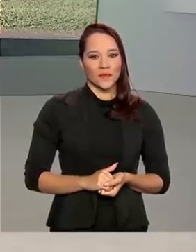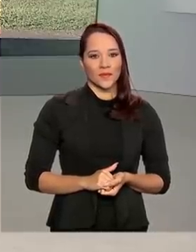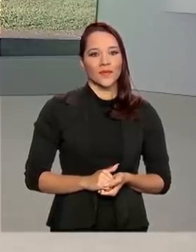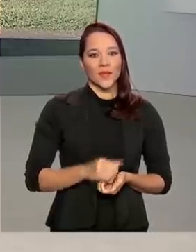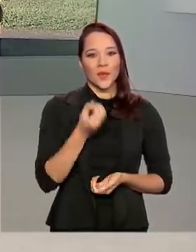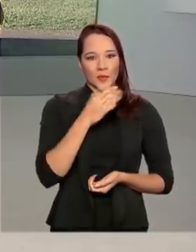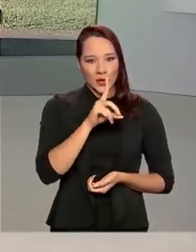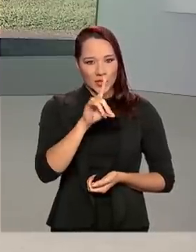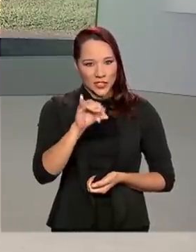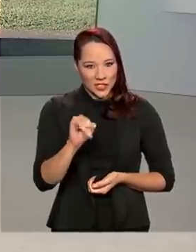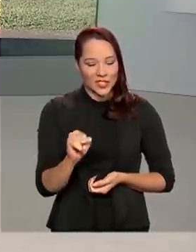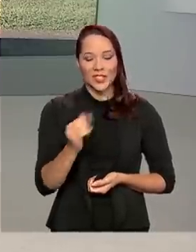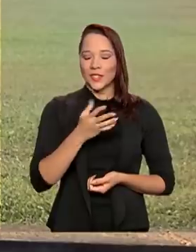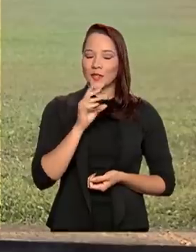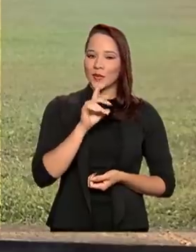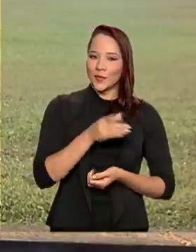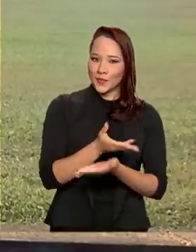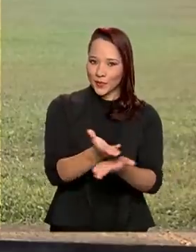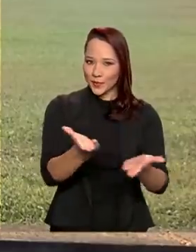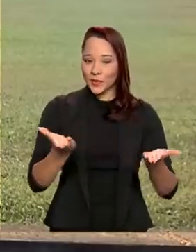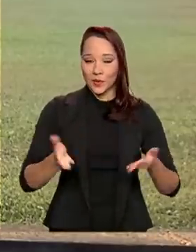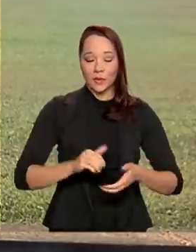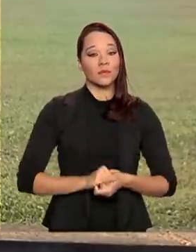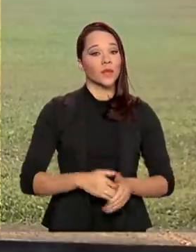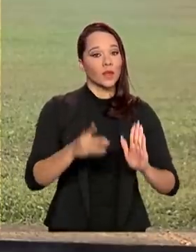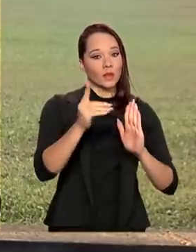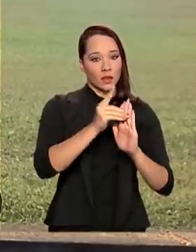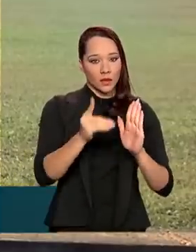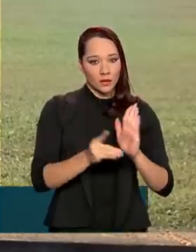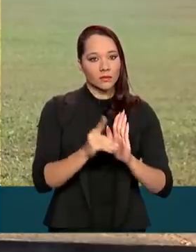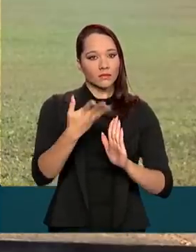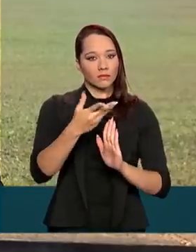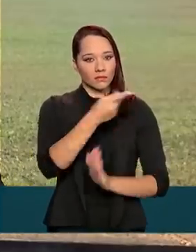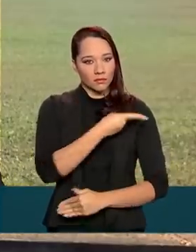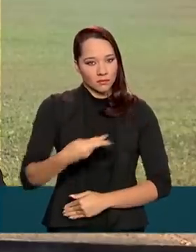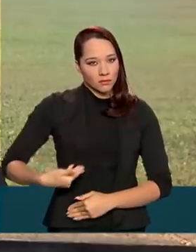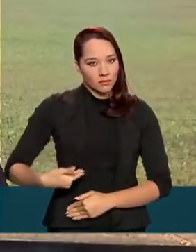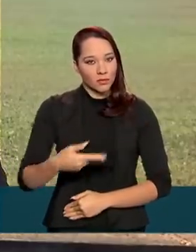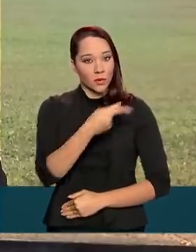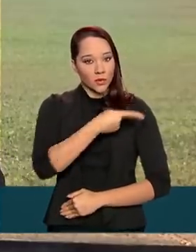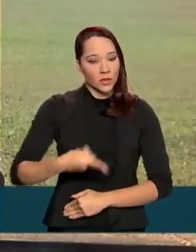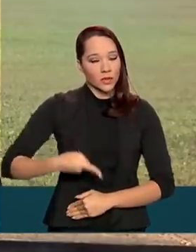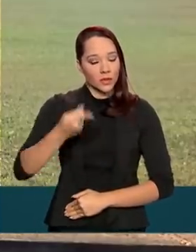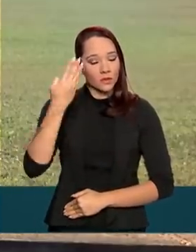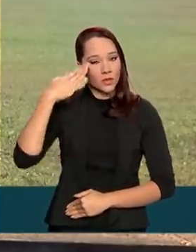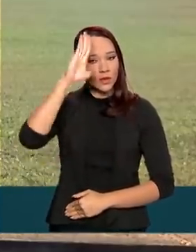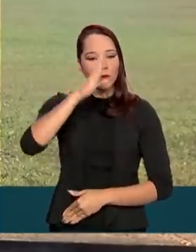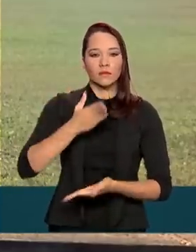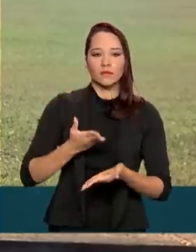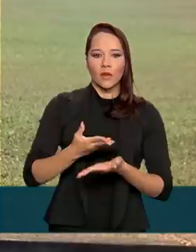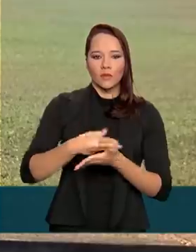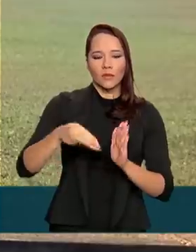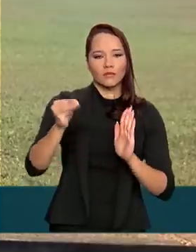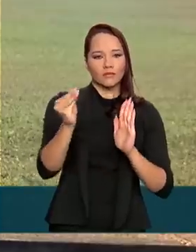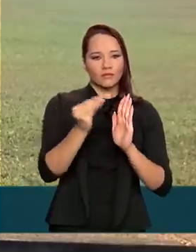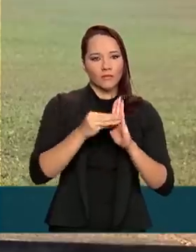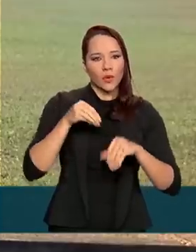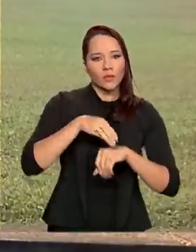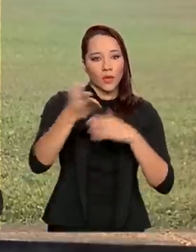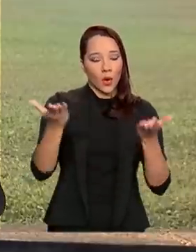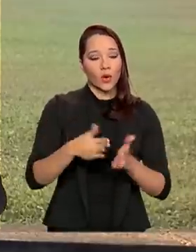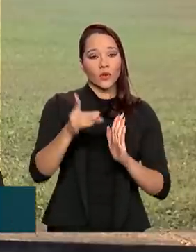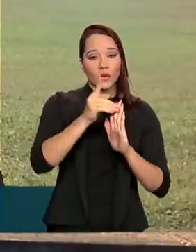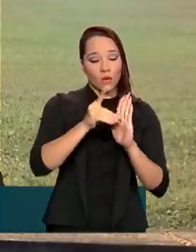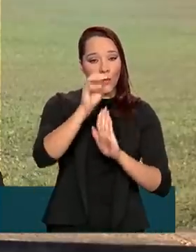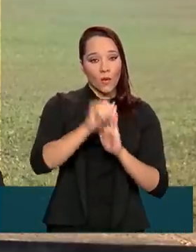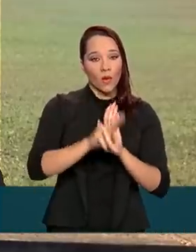Bom dia, Renata! Bom dia a todos! Olha, o decreto do presidente Jair Bolsonaro foi publicado hoje no Diário Oficial da União. E